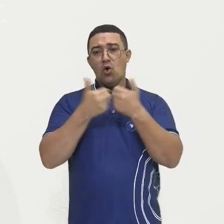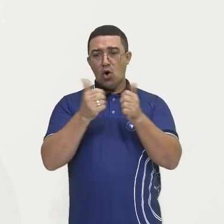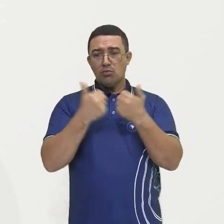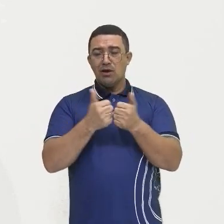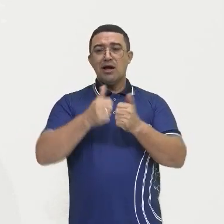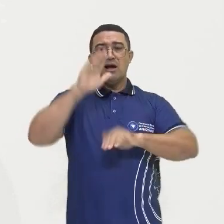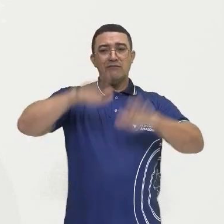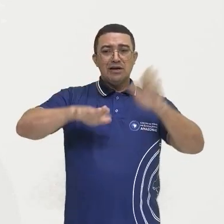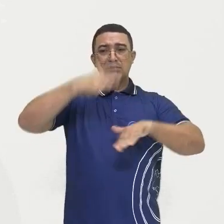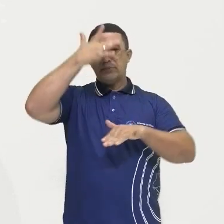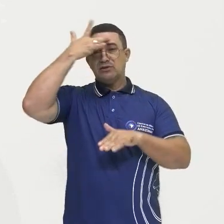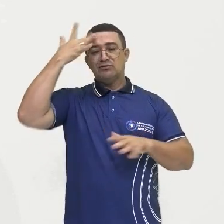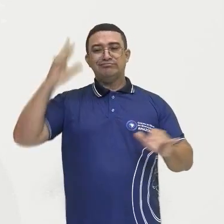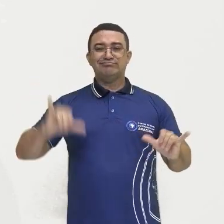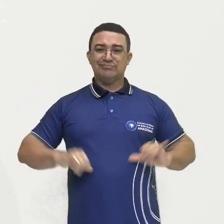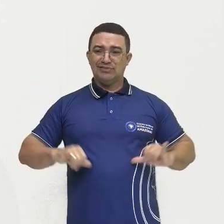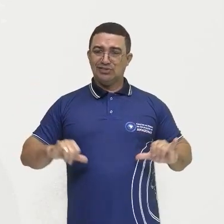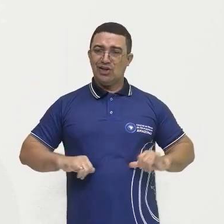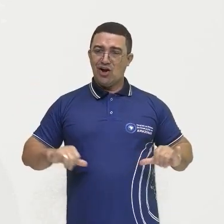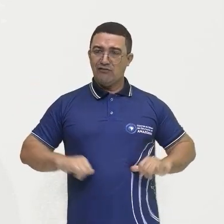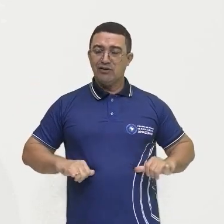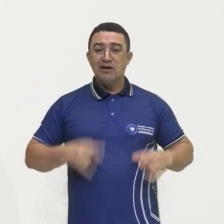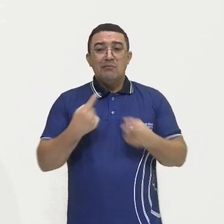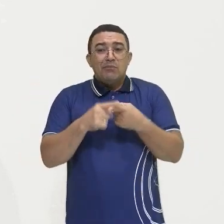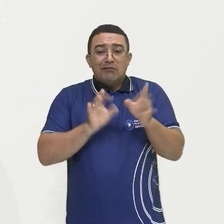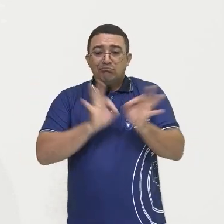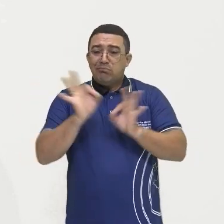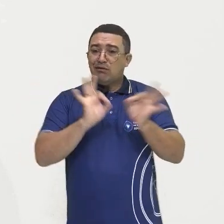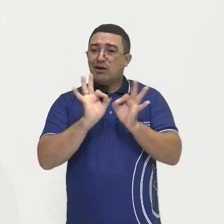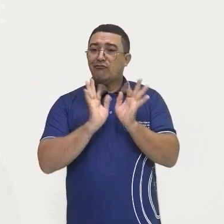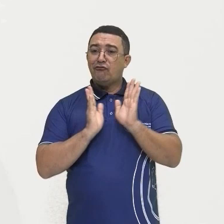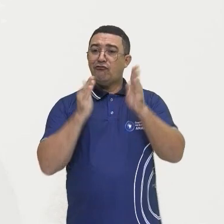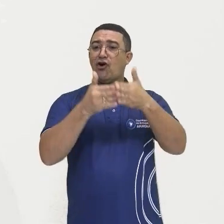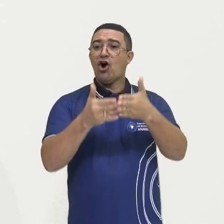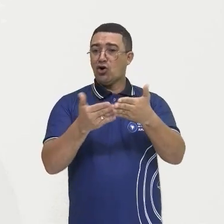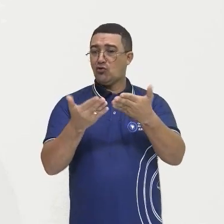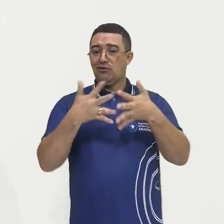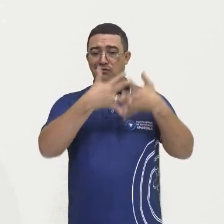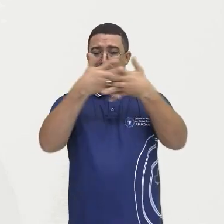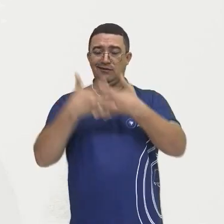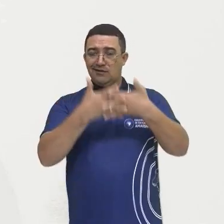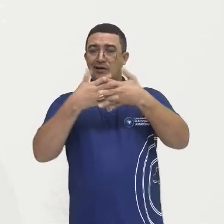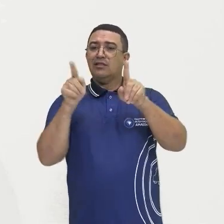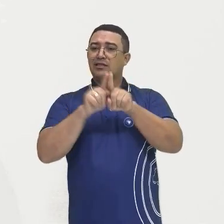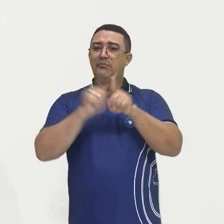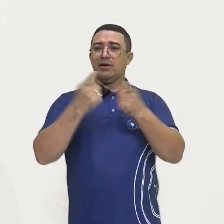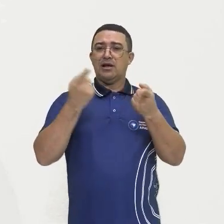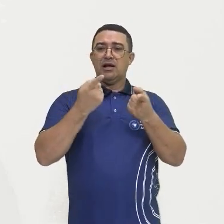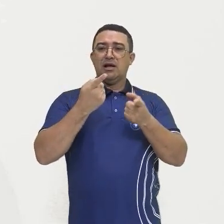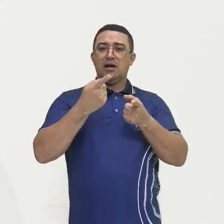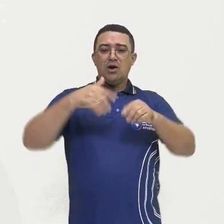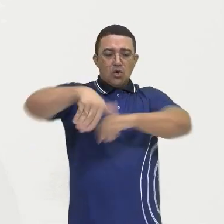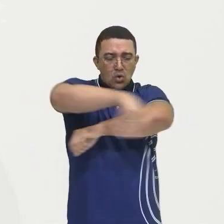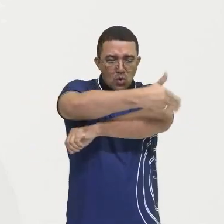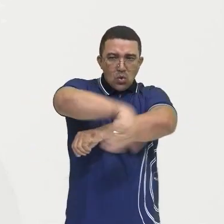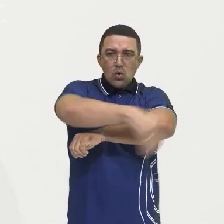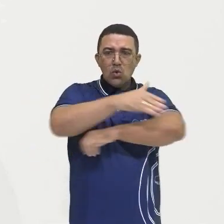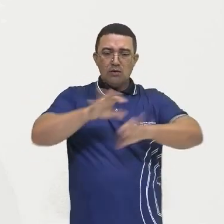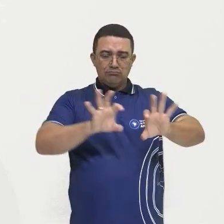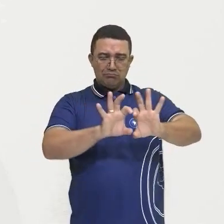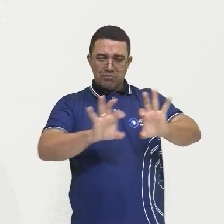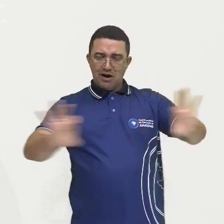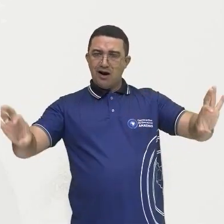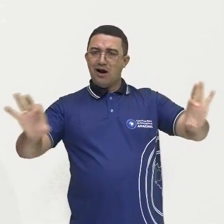uma questão do transporte urbano, não tem um planejamento voltado para isso, o saneamento básico também, né? Acaba ali